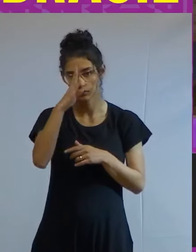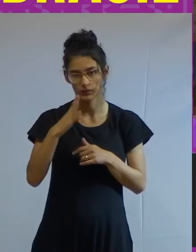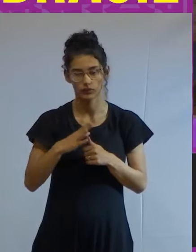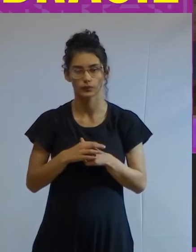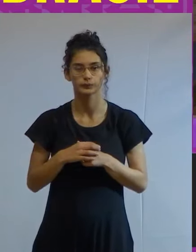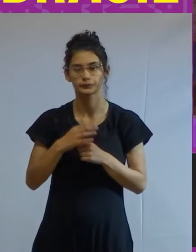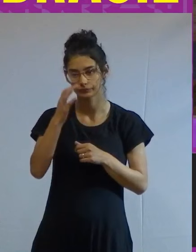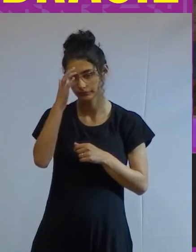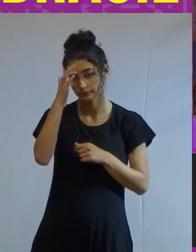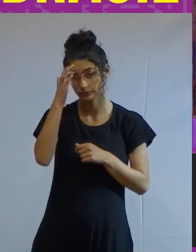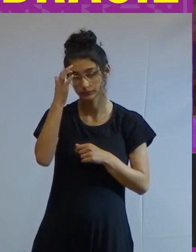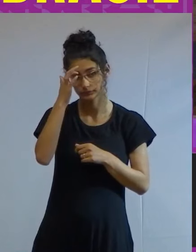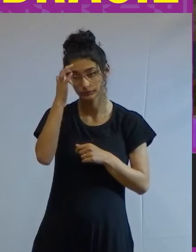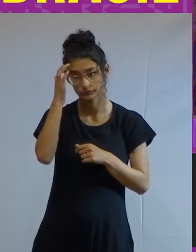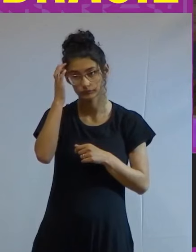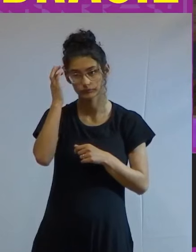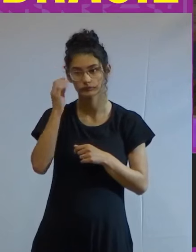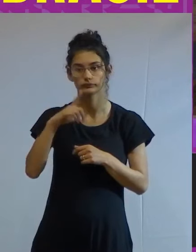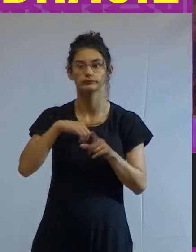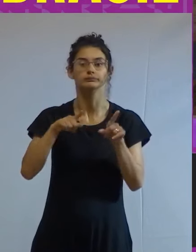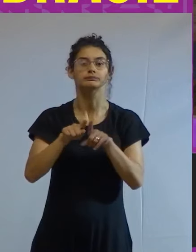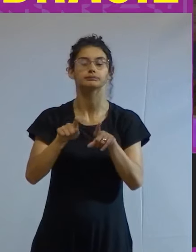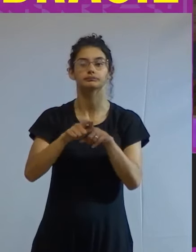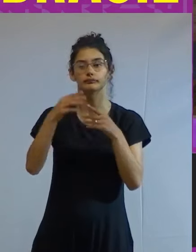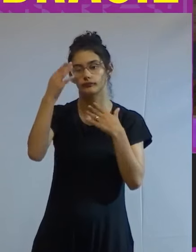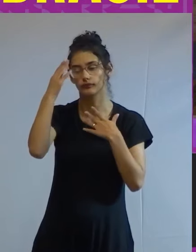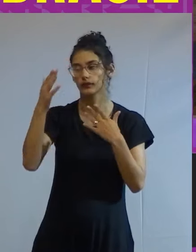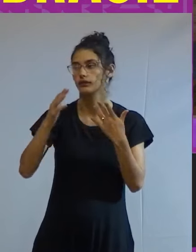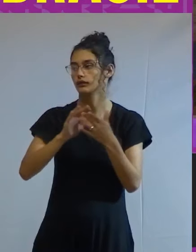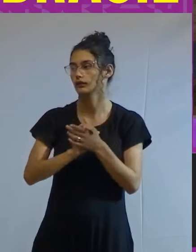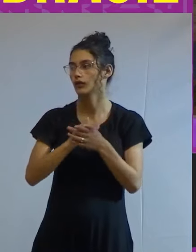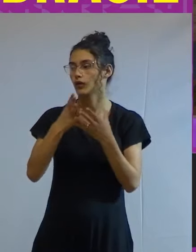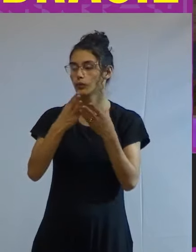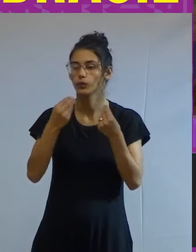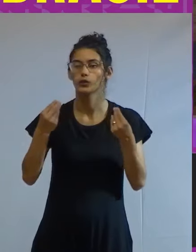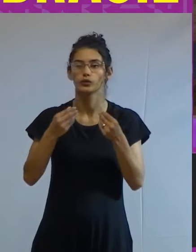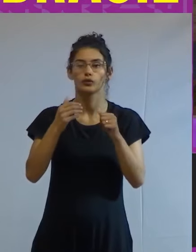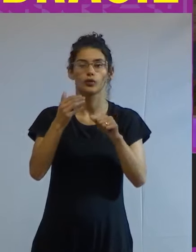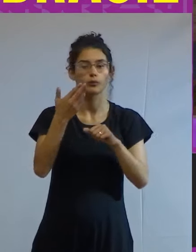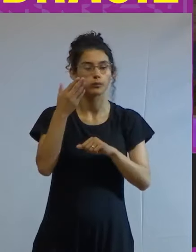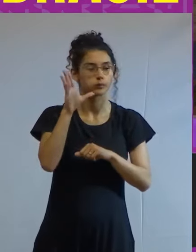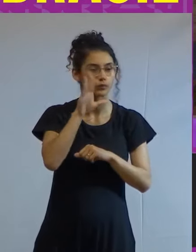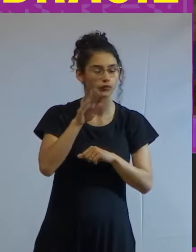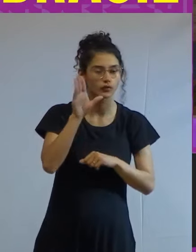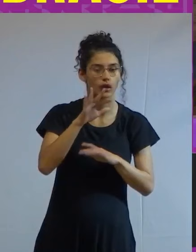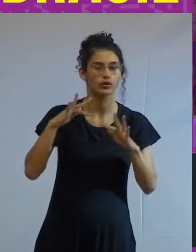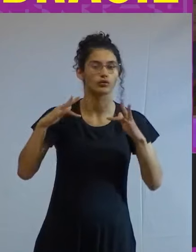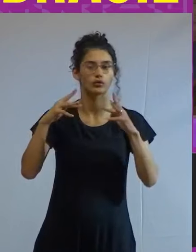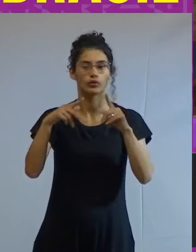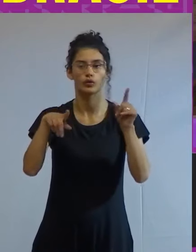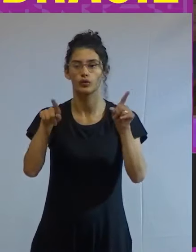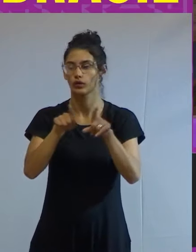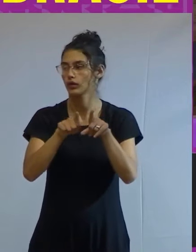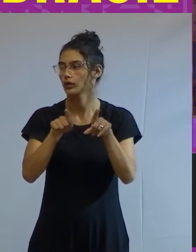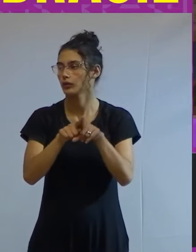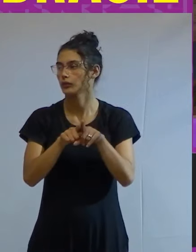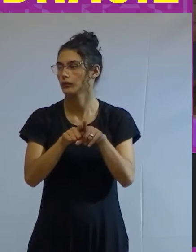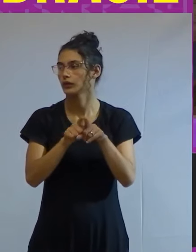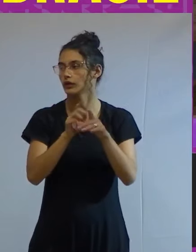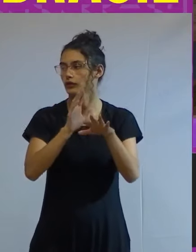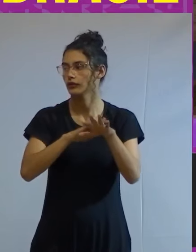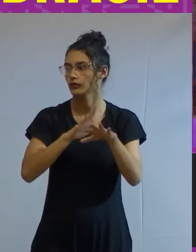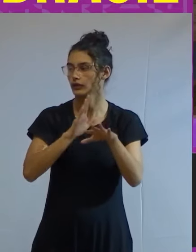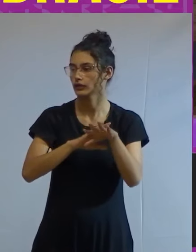eu tenho que agradecer muito as funcionárias e os funcionários da vice